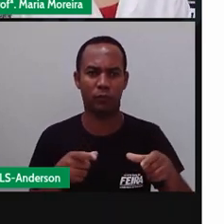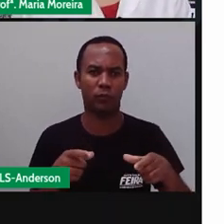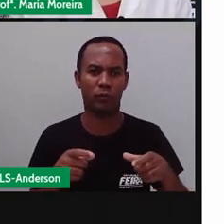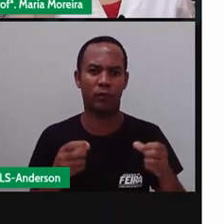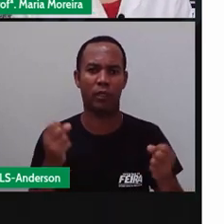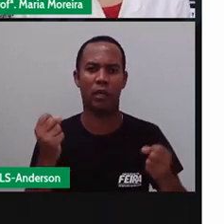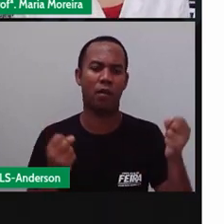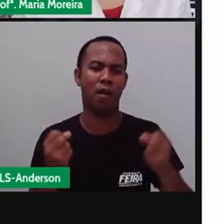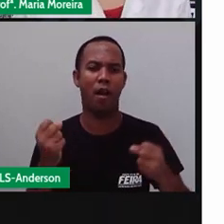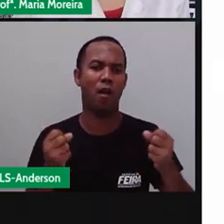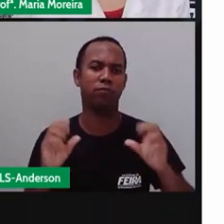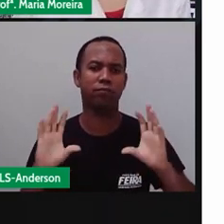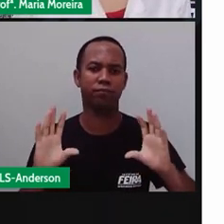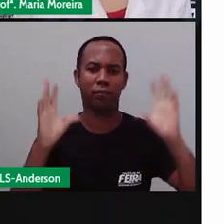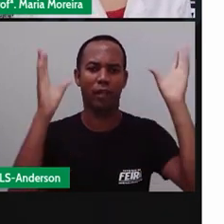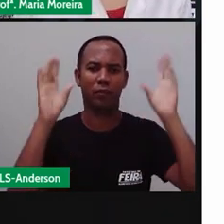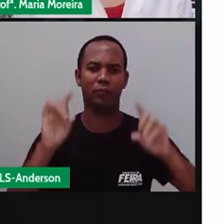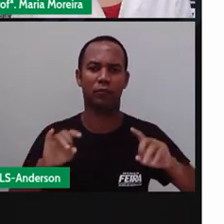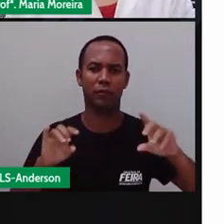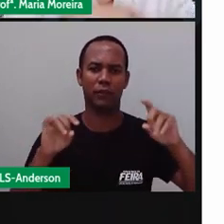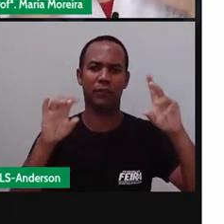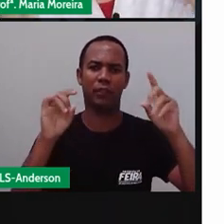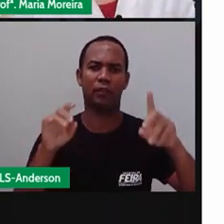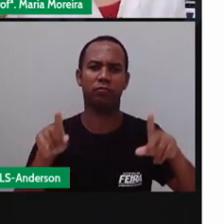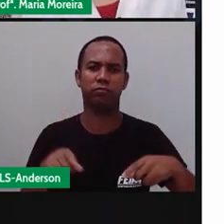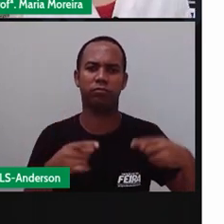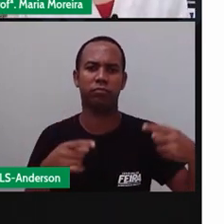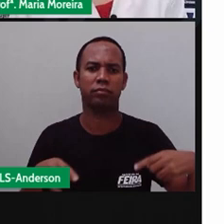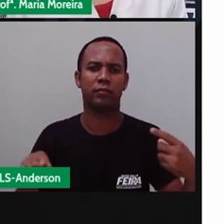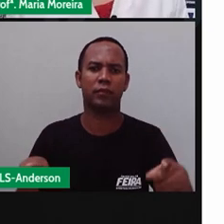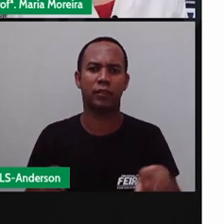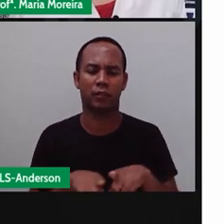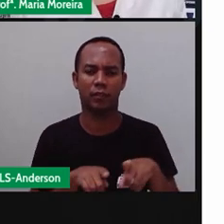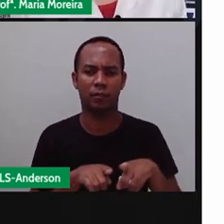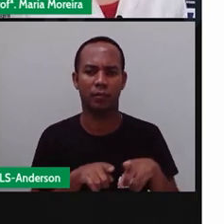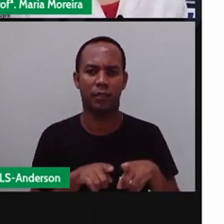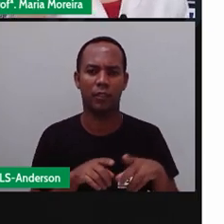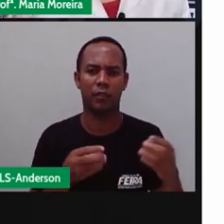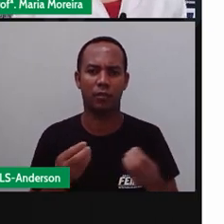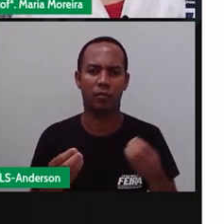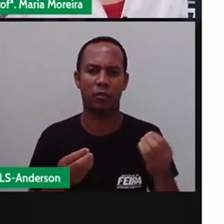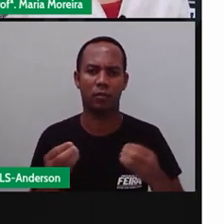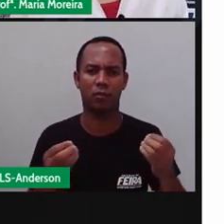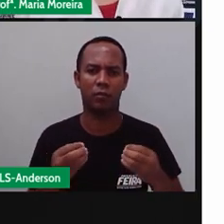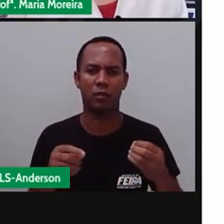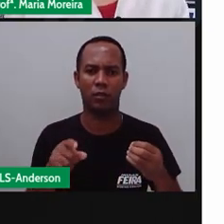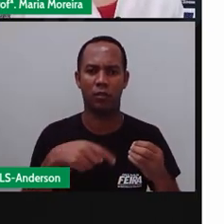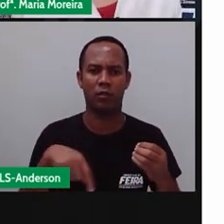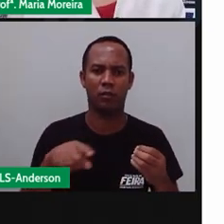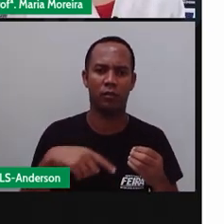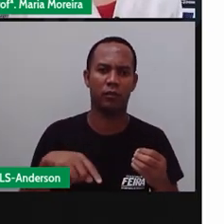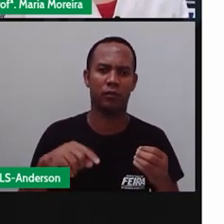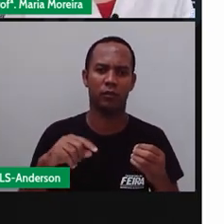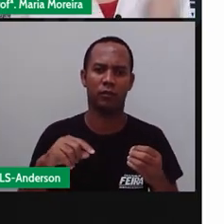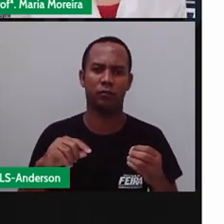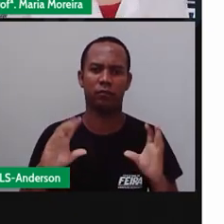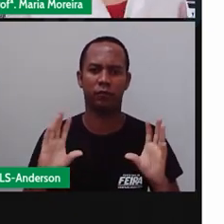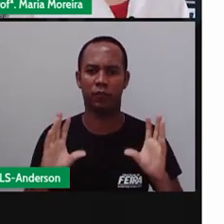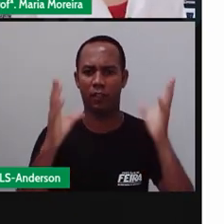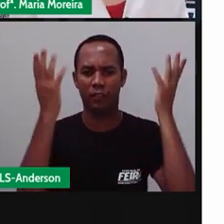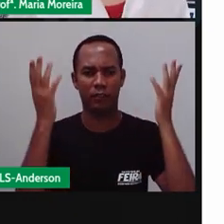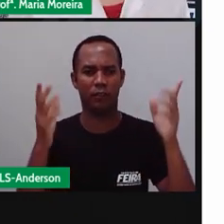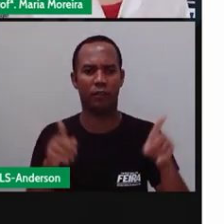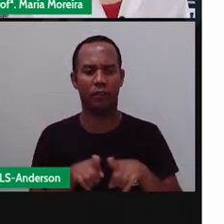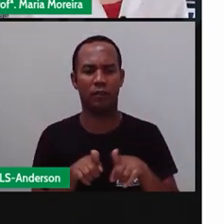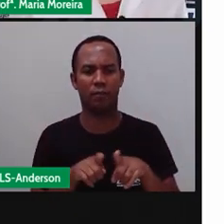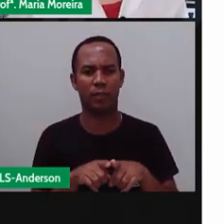alegóricos que eram acompanhados com essas canções. Já se tem aí o prenúncio do que seria o quê? As nossas machinhas de carnaval. Se você não